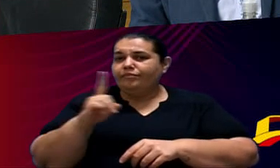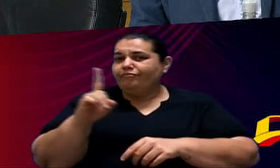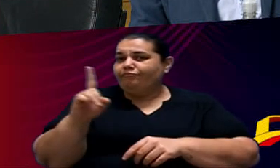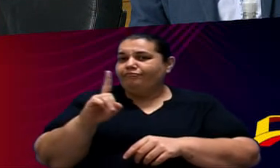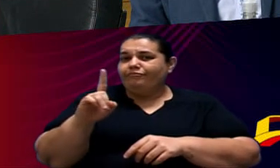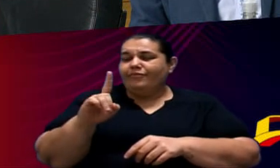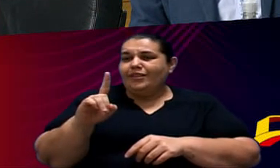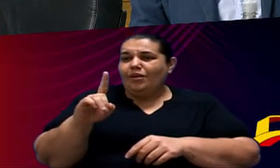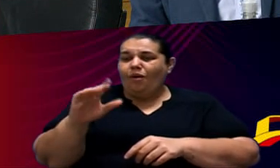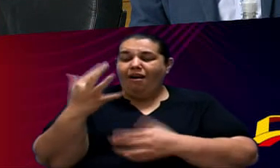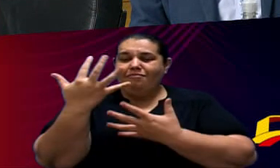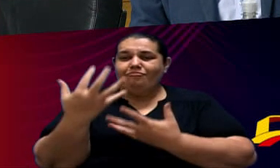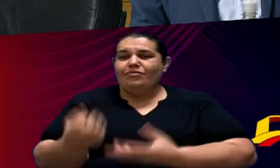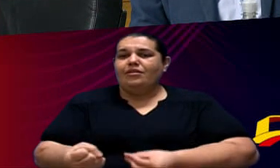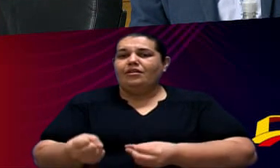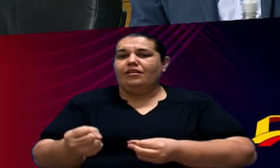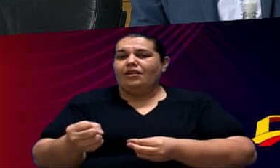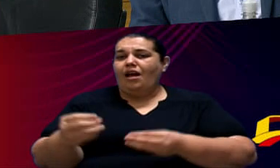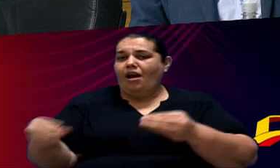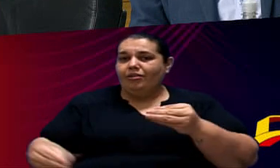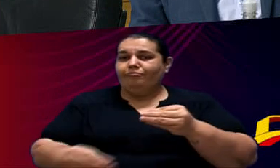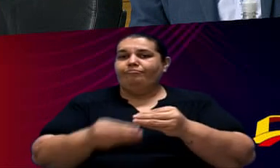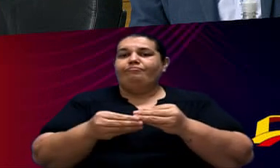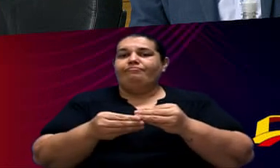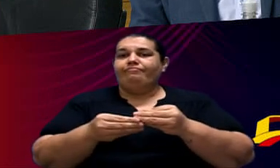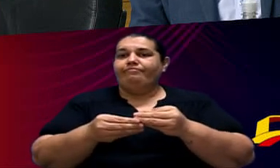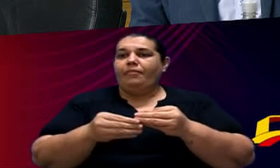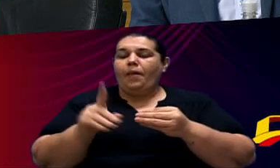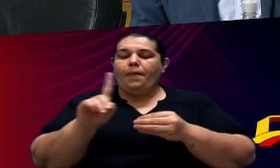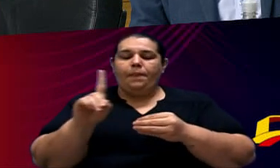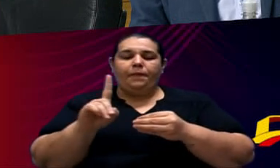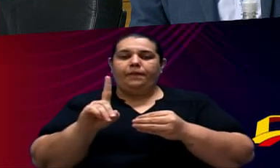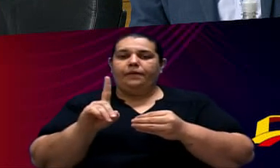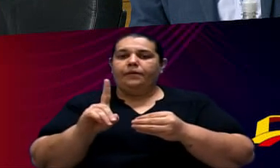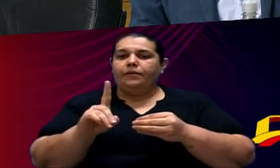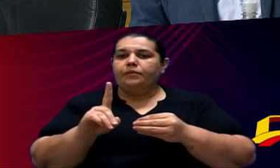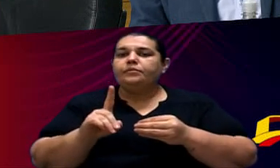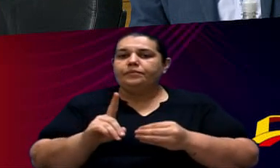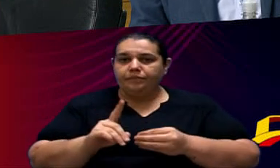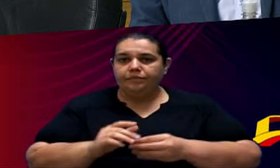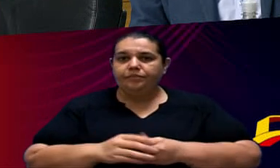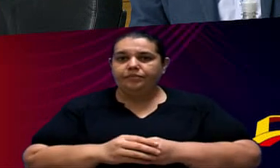Passar Aprovar Esta emenda No Congresso No Congresso Nacional